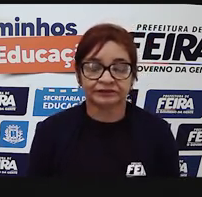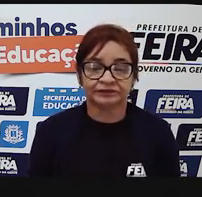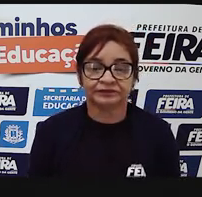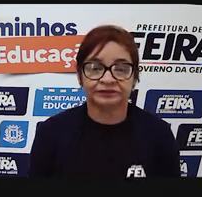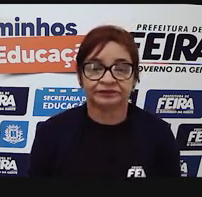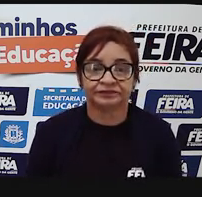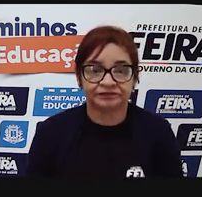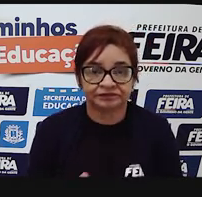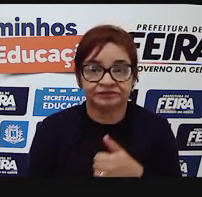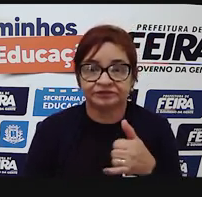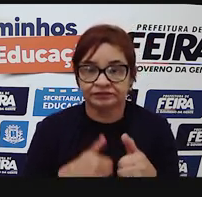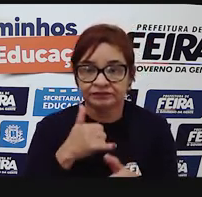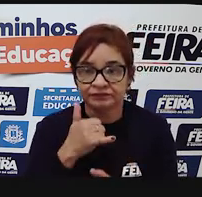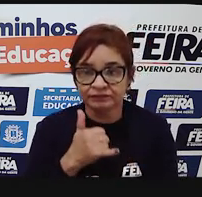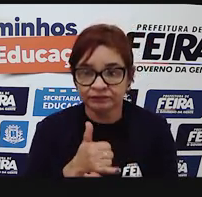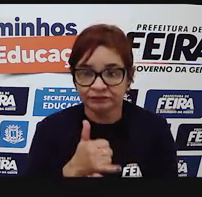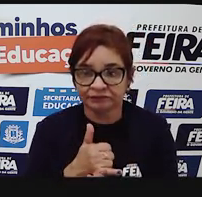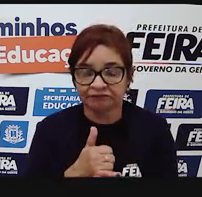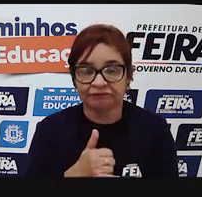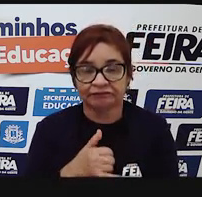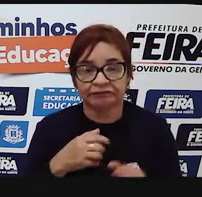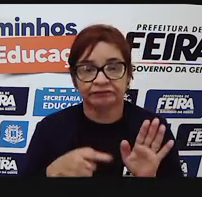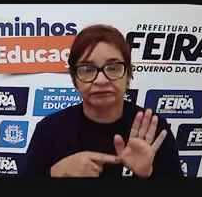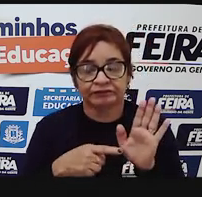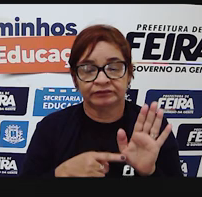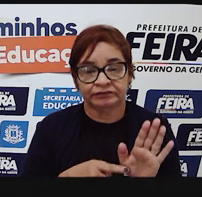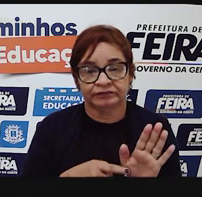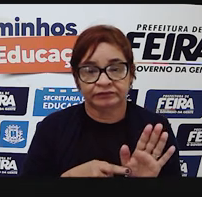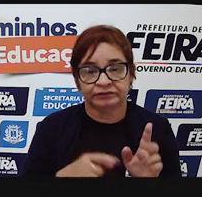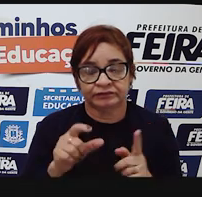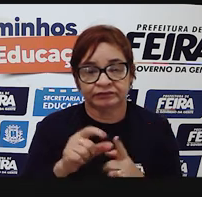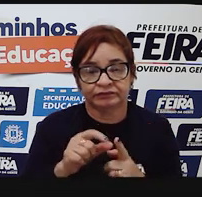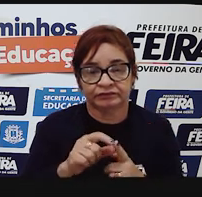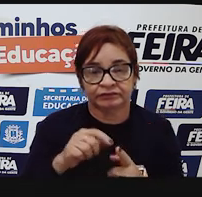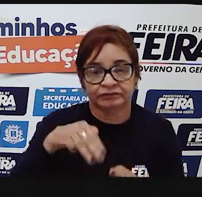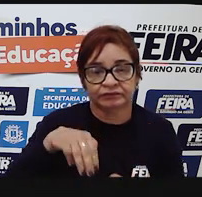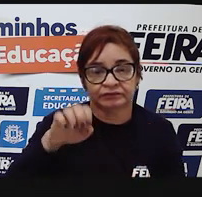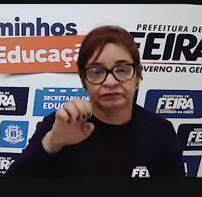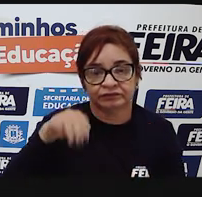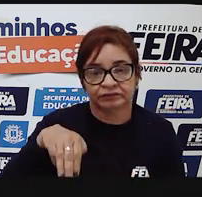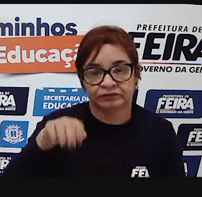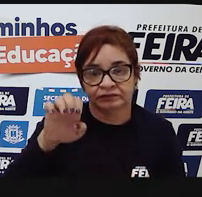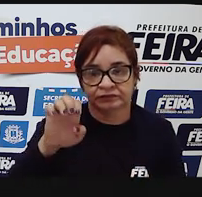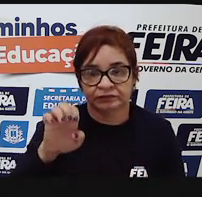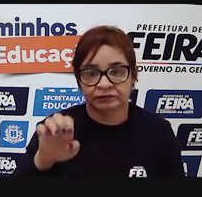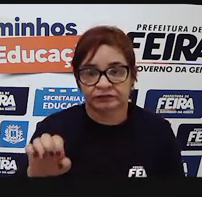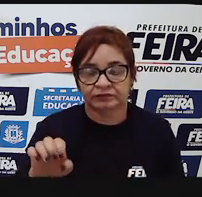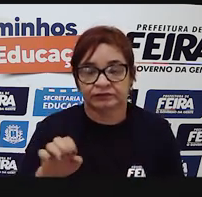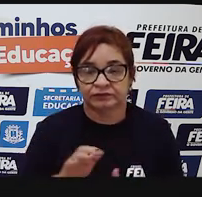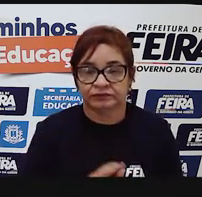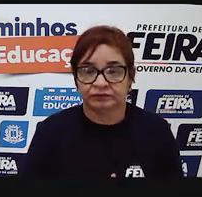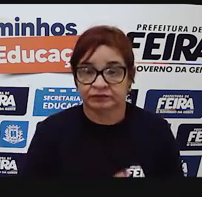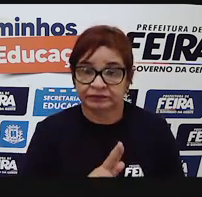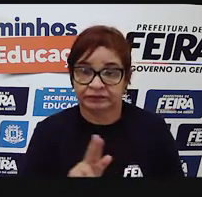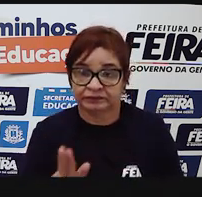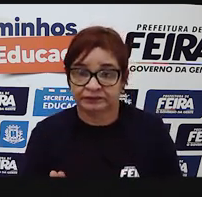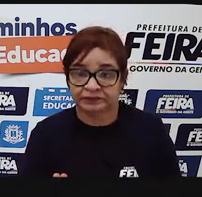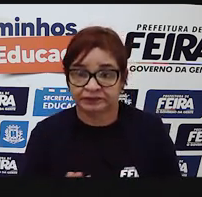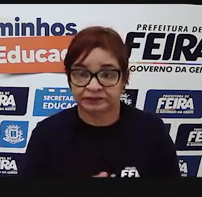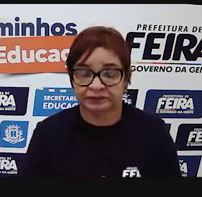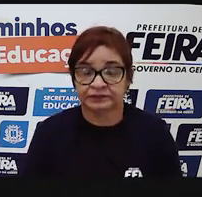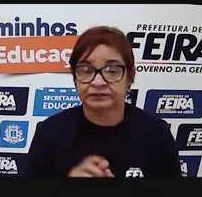Então, na internet, o uso do termo é o seguinte. Na internet, a expressão meme